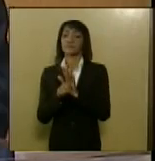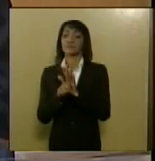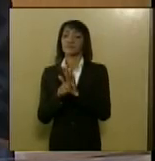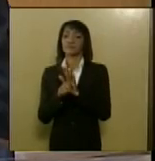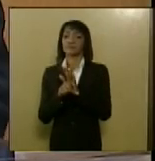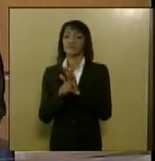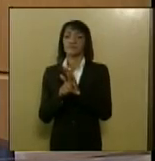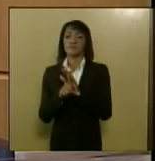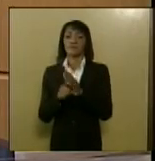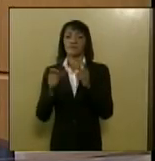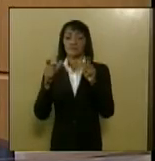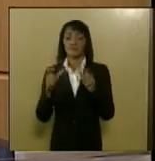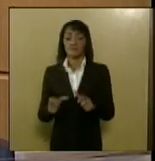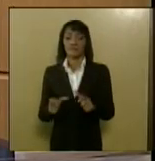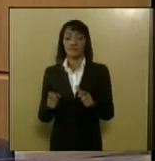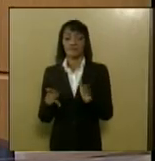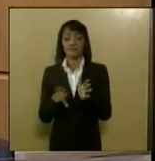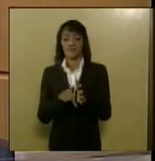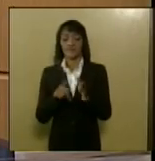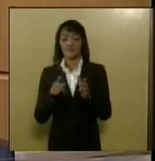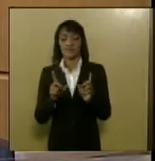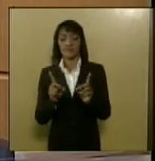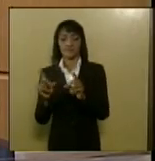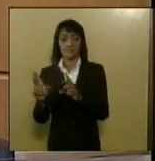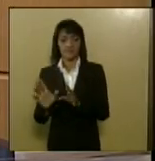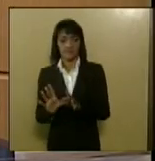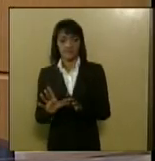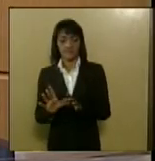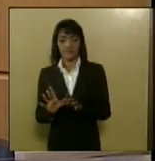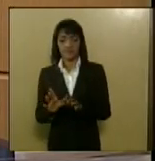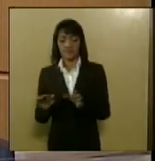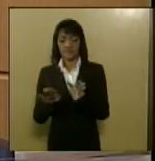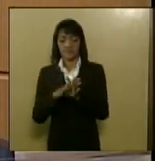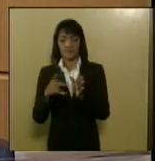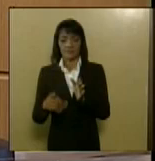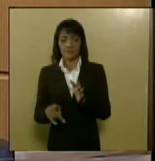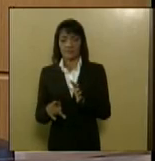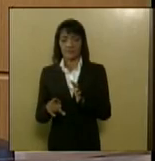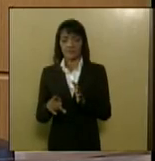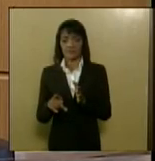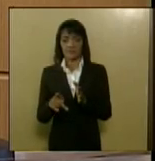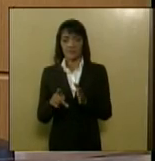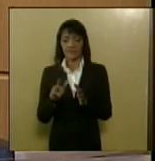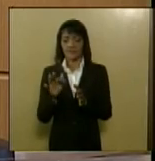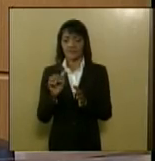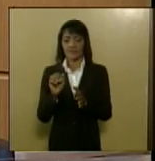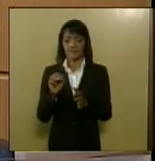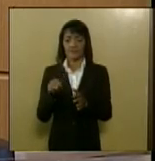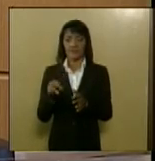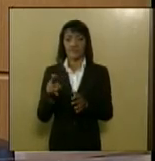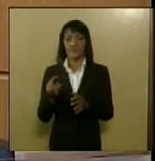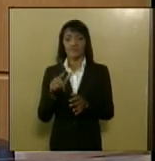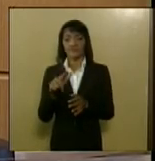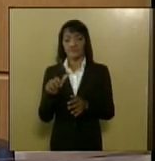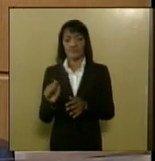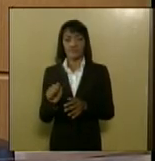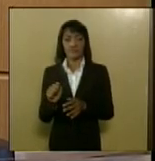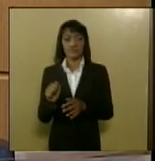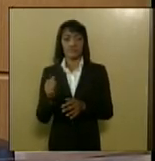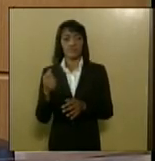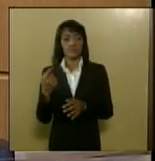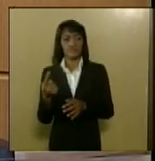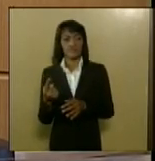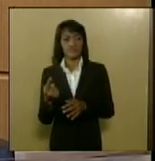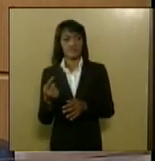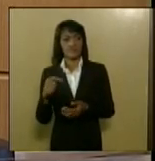que funcionou bem vocês tem uma ideia quando a Fórmula 1 vem ao Brasil tem que cobrir aquele nome Malboro que tem no Fórmula 1 no carro